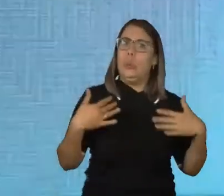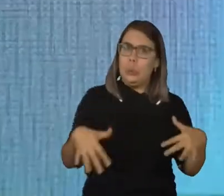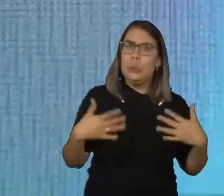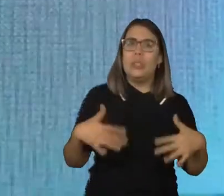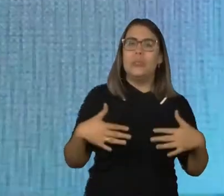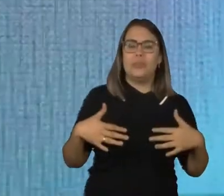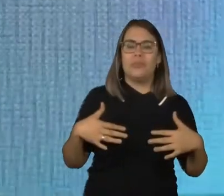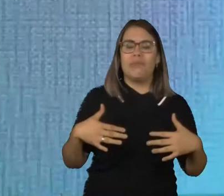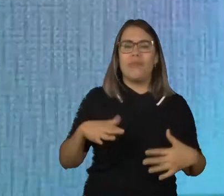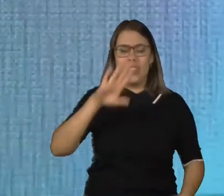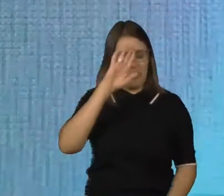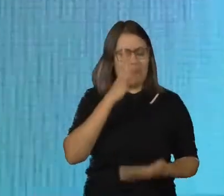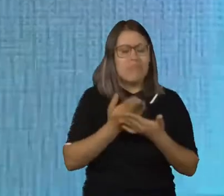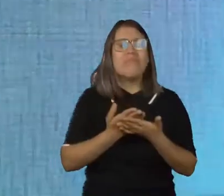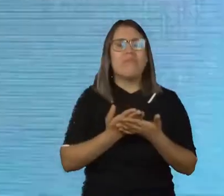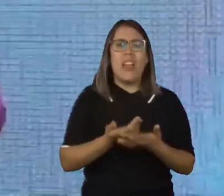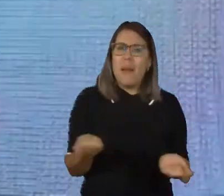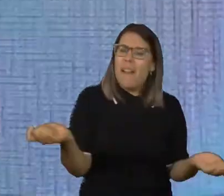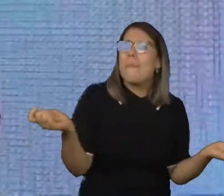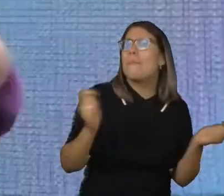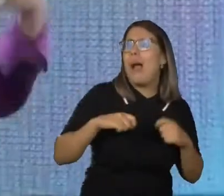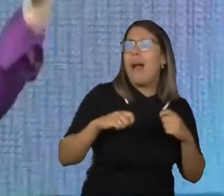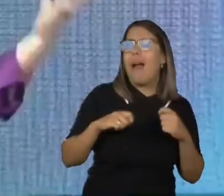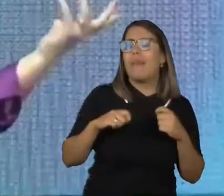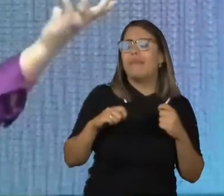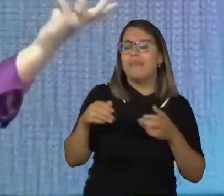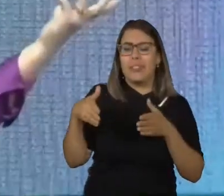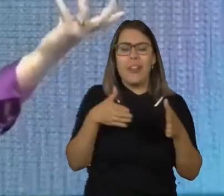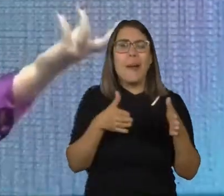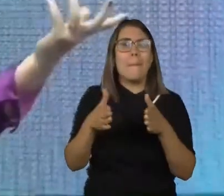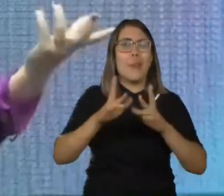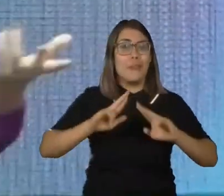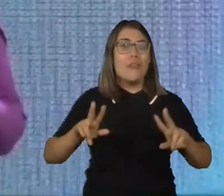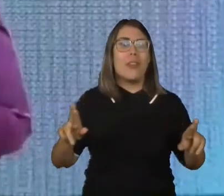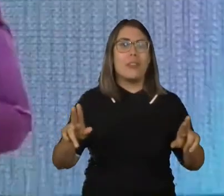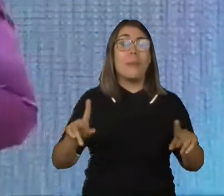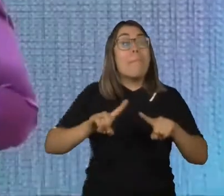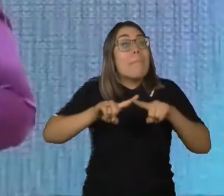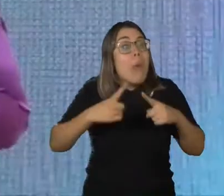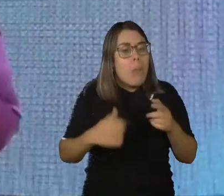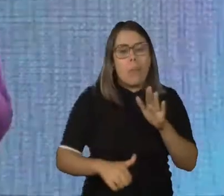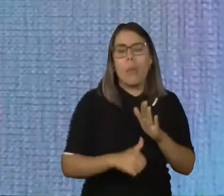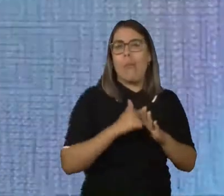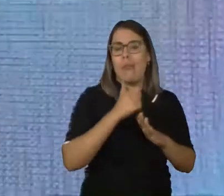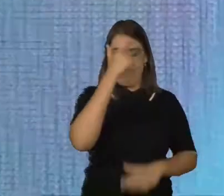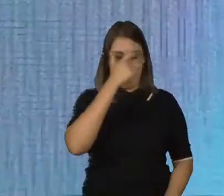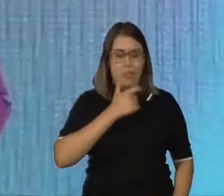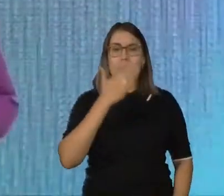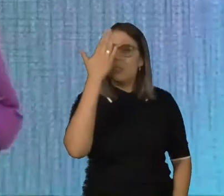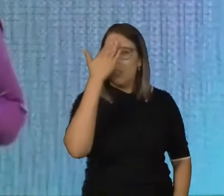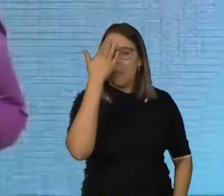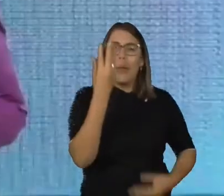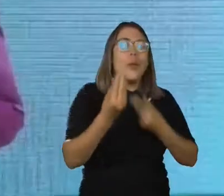Então, a gente consegue trilhar um caminho ao contrário daquele que nos foi imposto, desde que a gente saiba